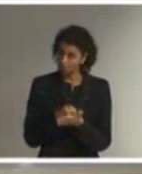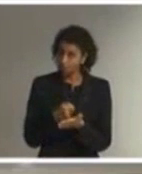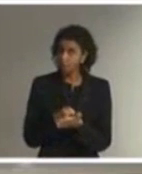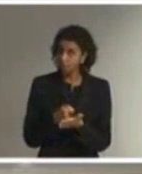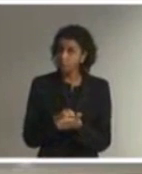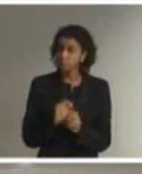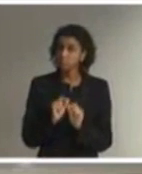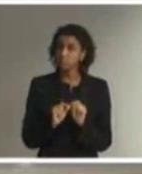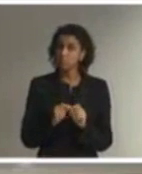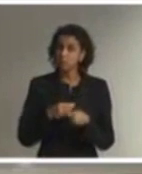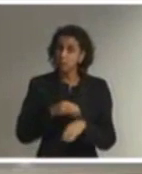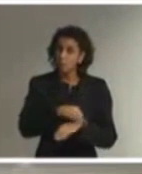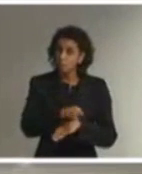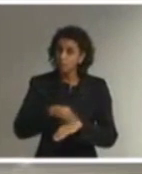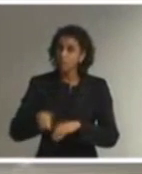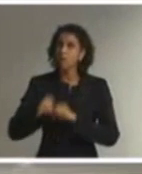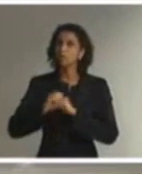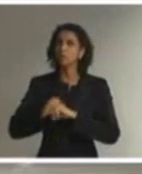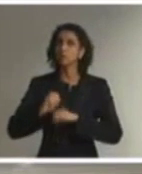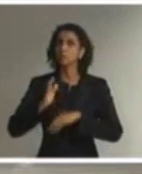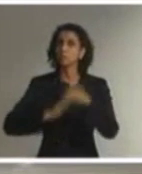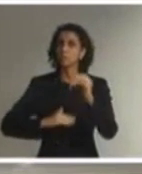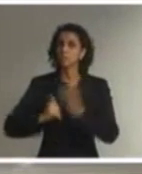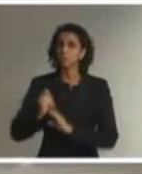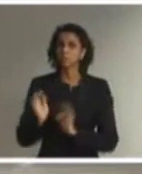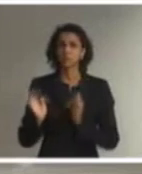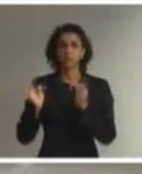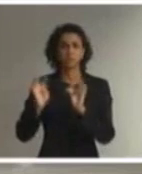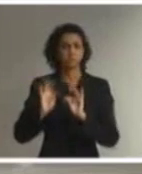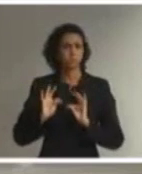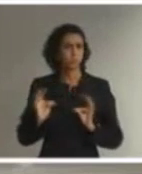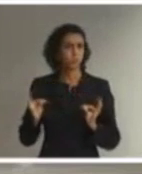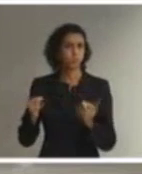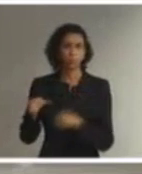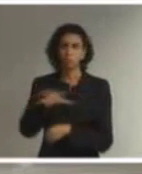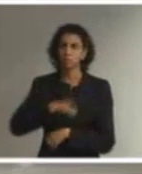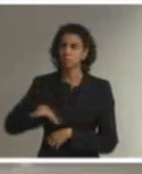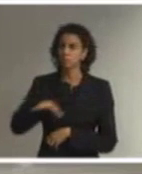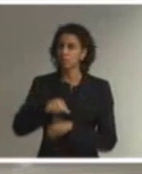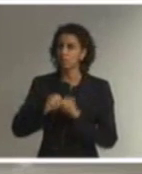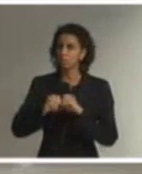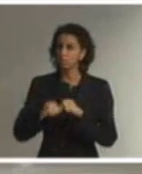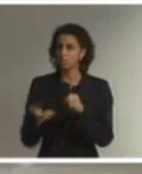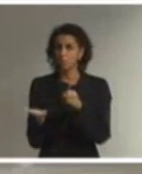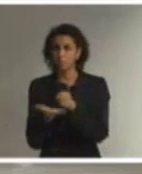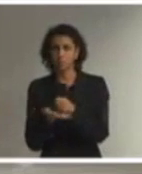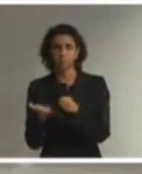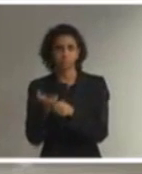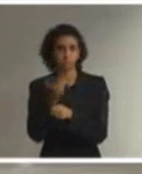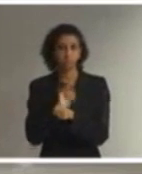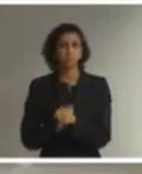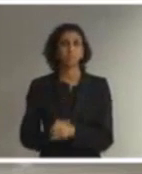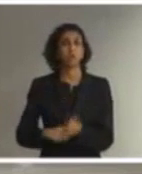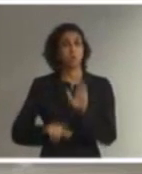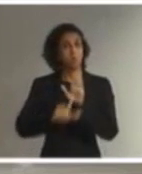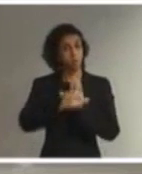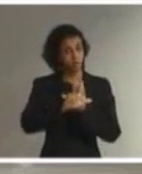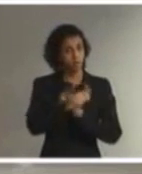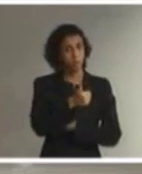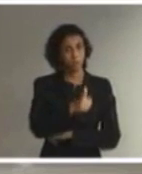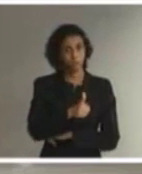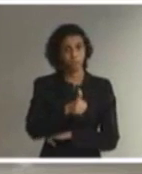educação profissional e tecnológica em todos os níveis e modalidades. Ou a Lei 11